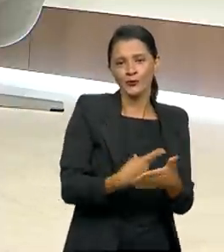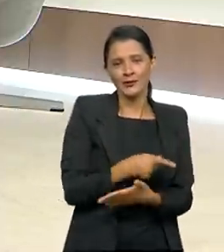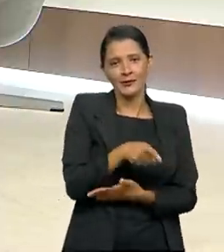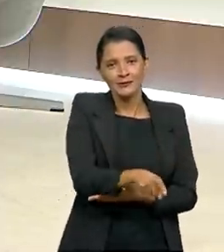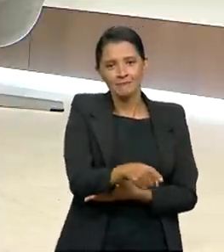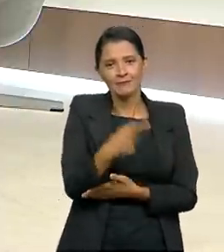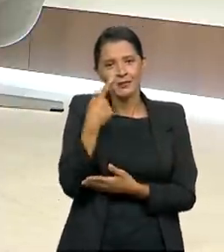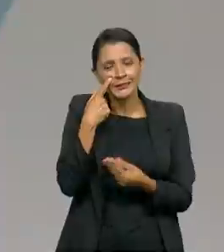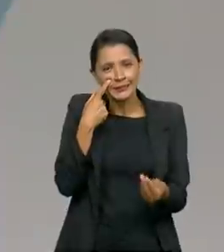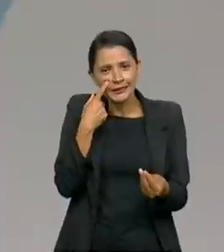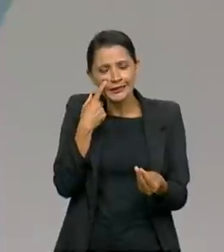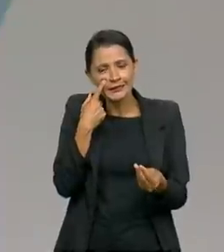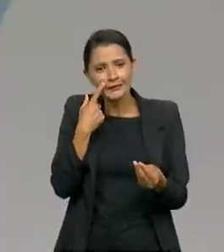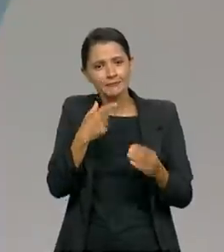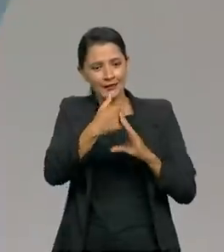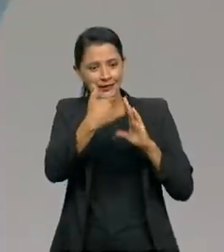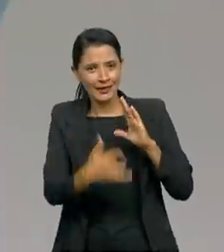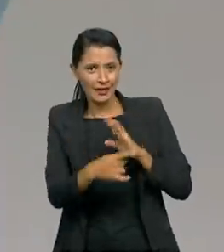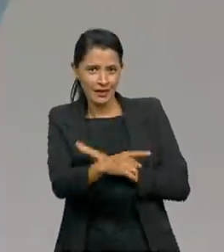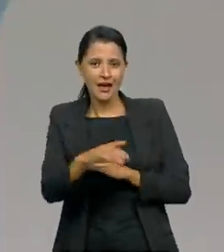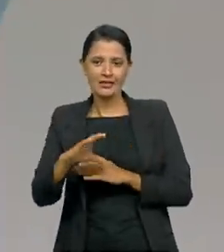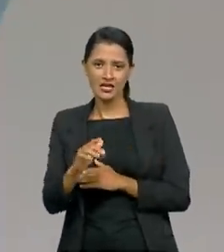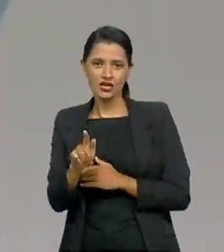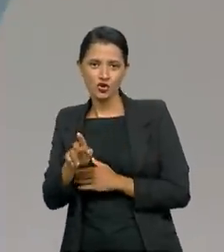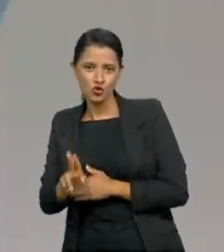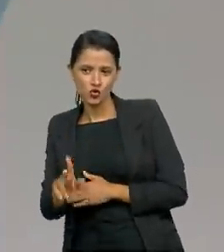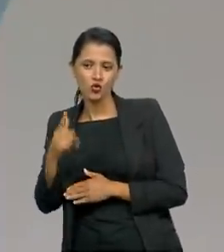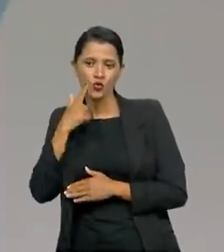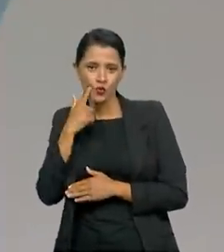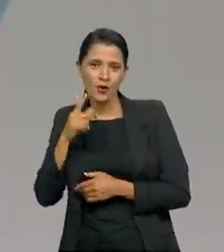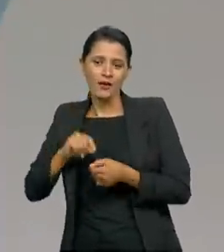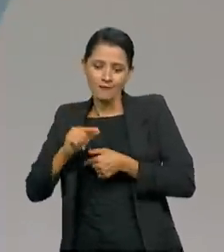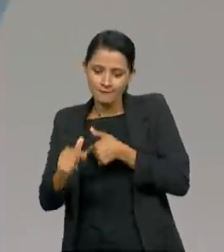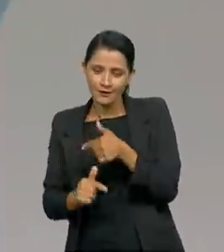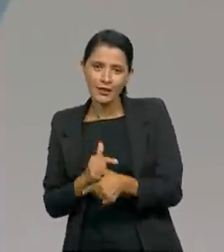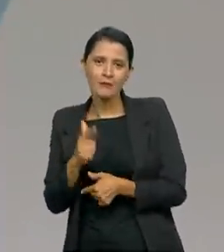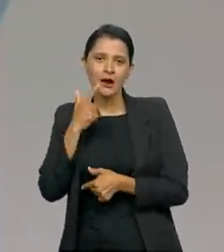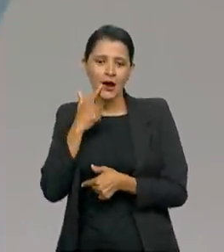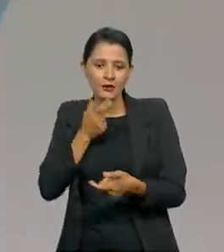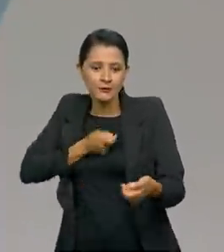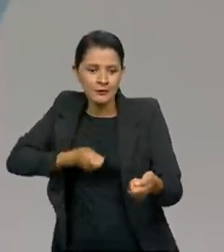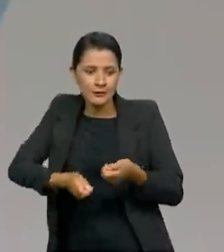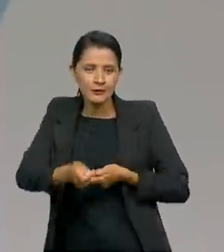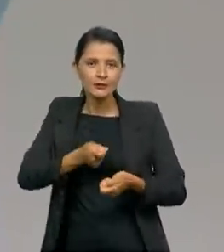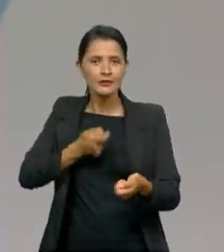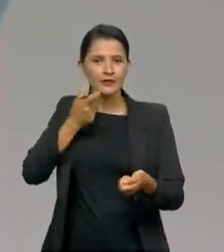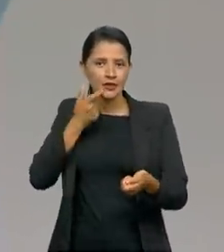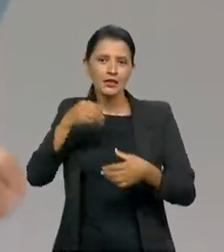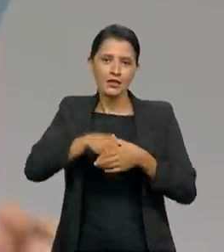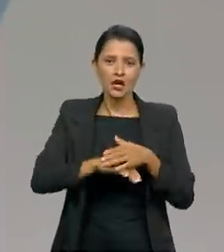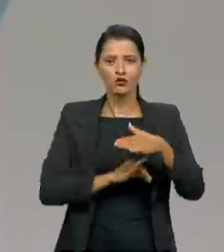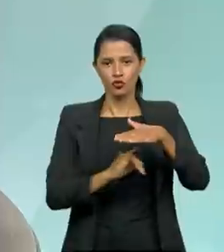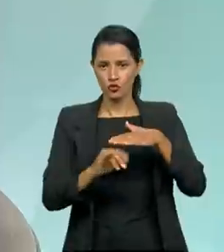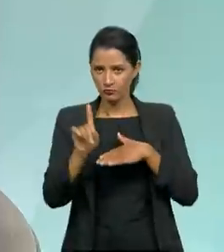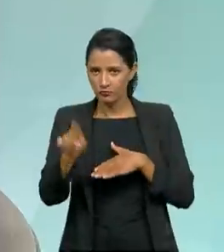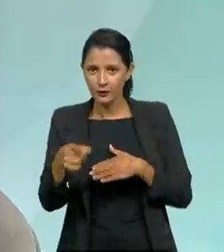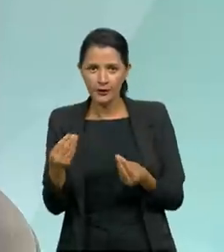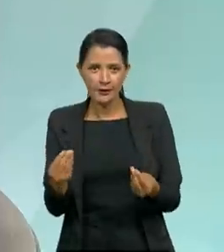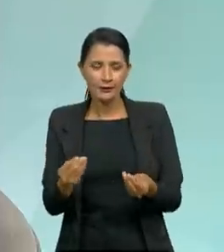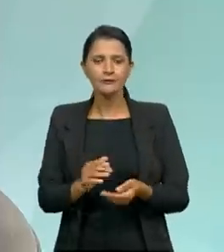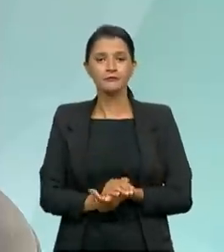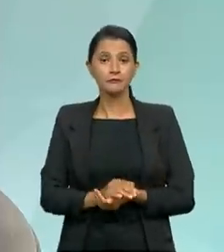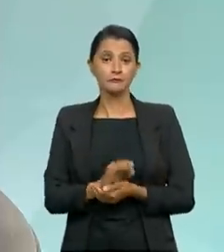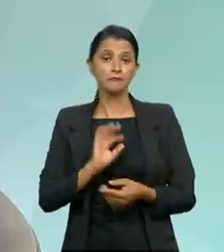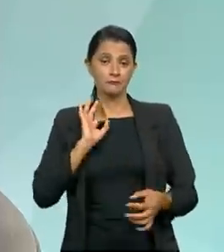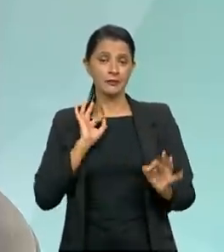até nesse aspecto, a CGU faz um trabalho de governança nas instituições. Não é isso, ministro? Exatamente.